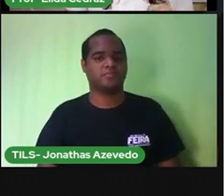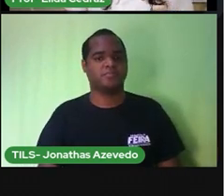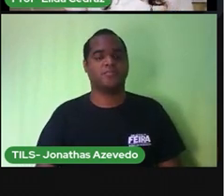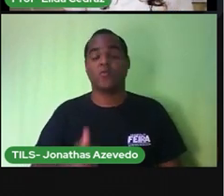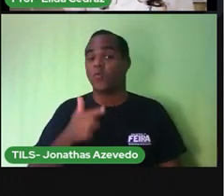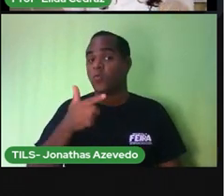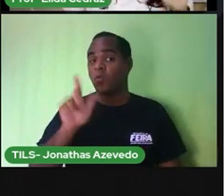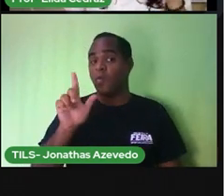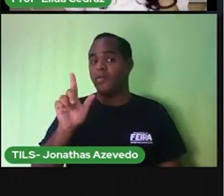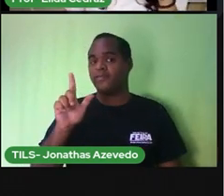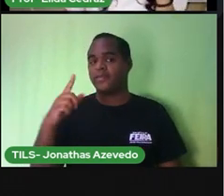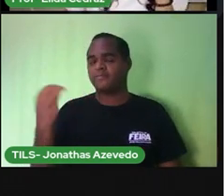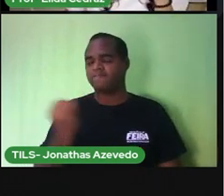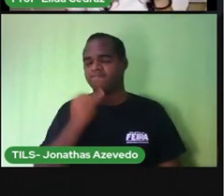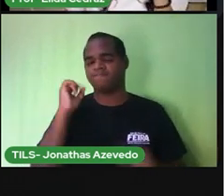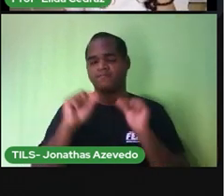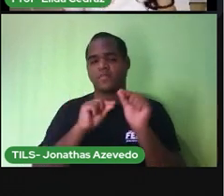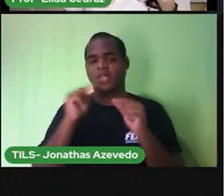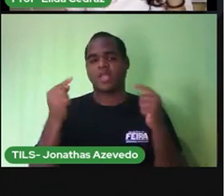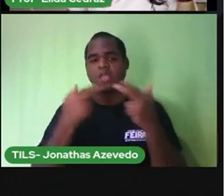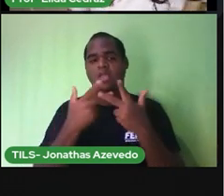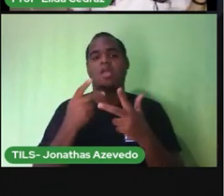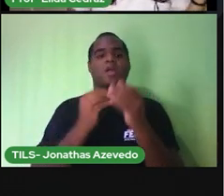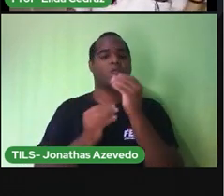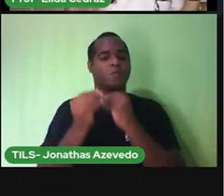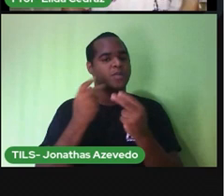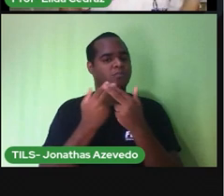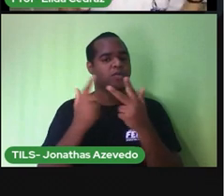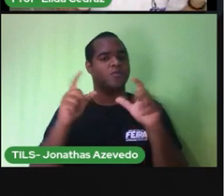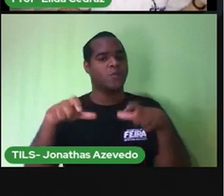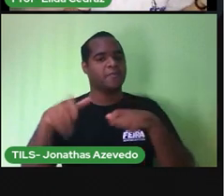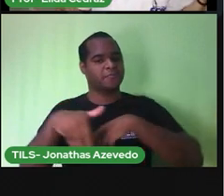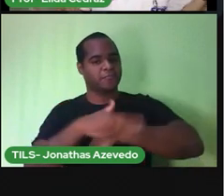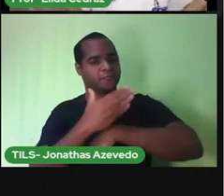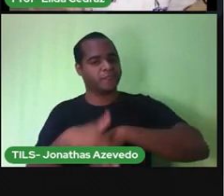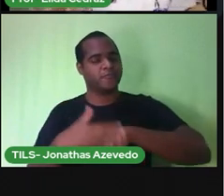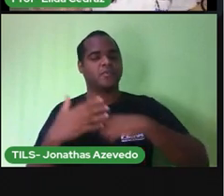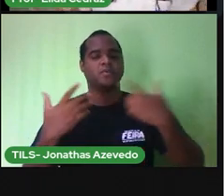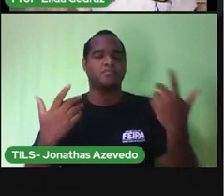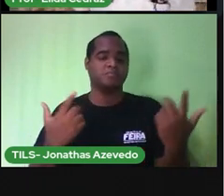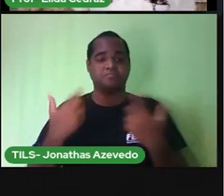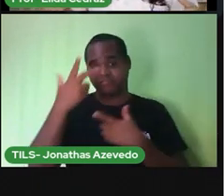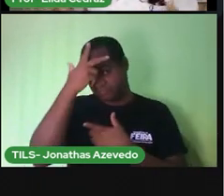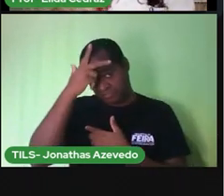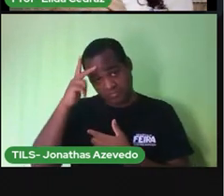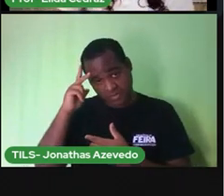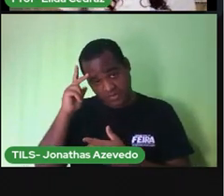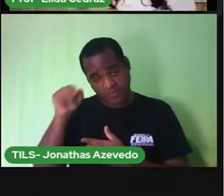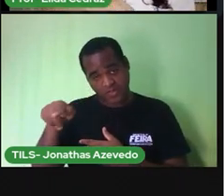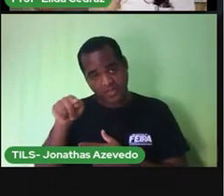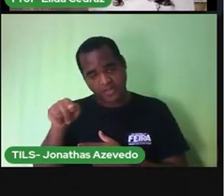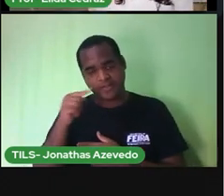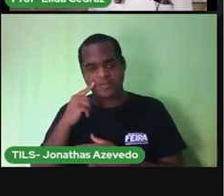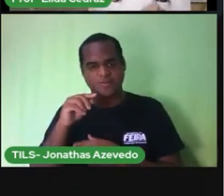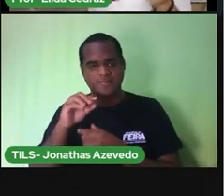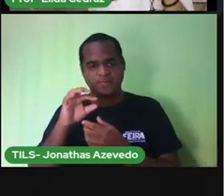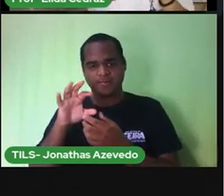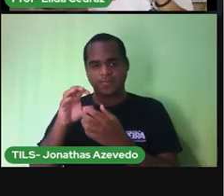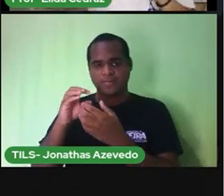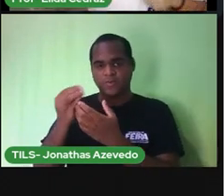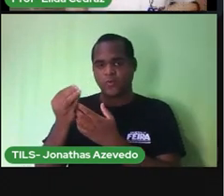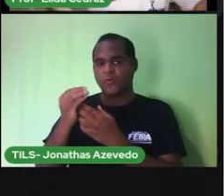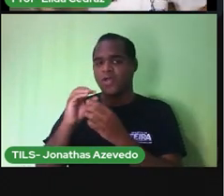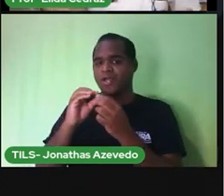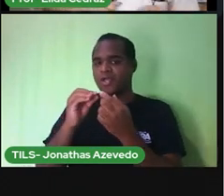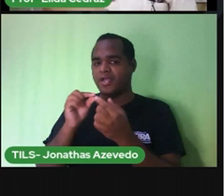higiene alimentar às vezes você está passando pela rua e vê uma pessoa pegar uma uva lá do menino que